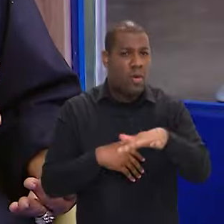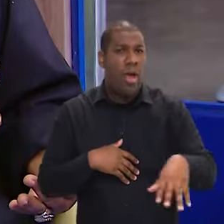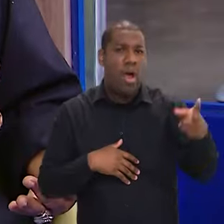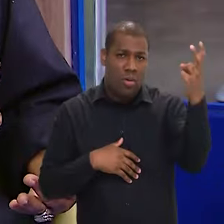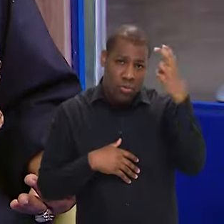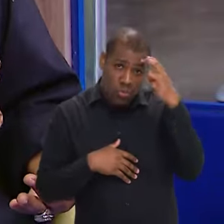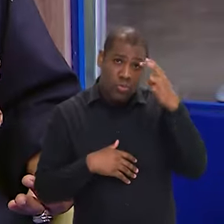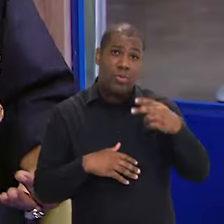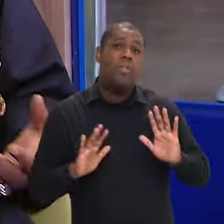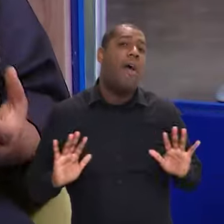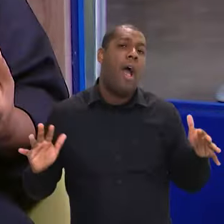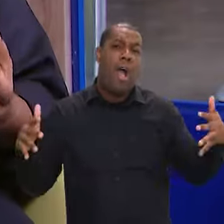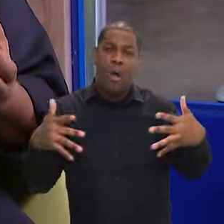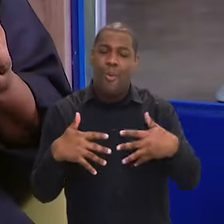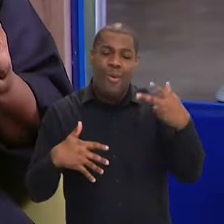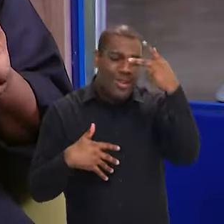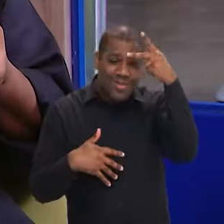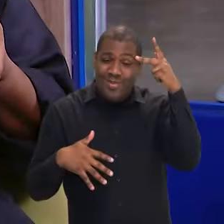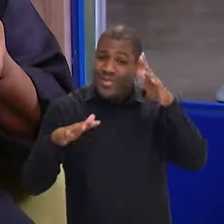acolhedor.